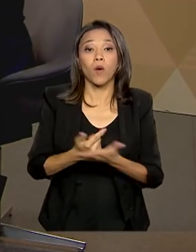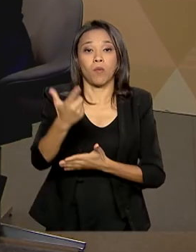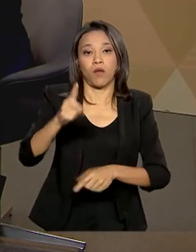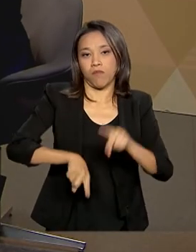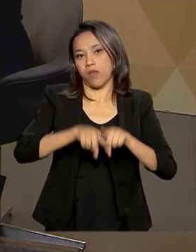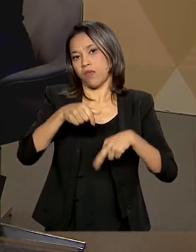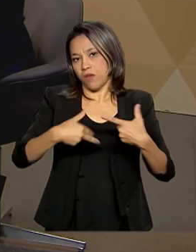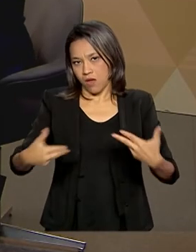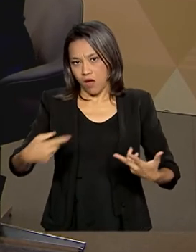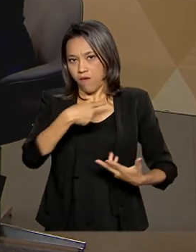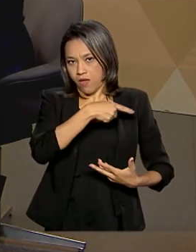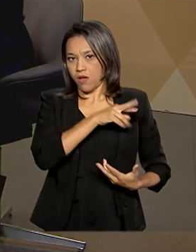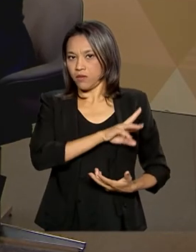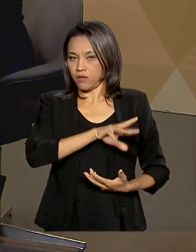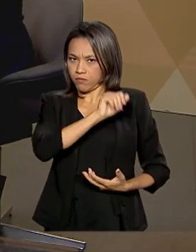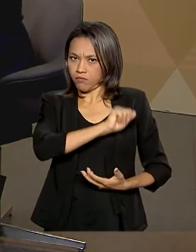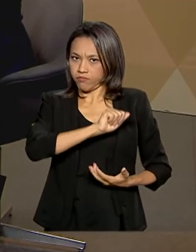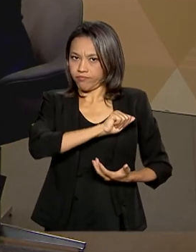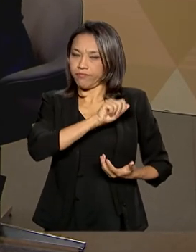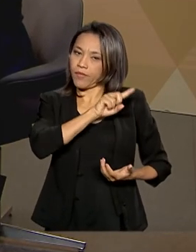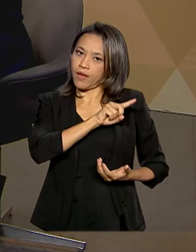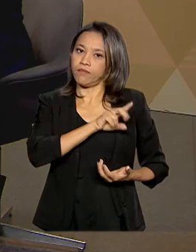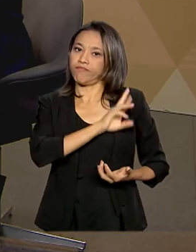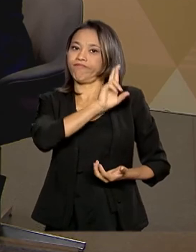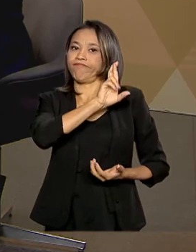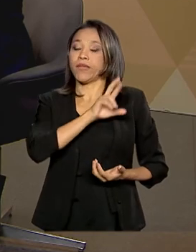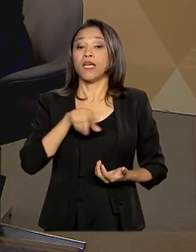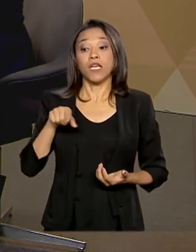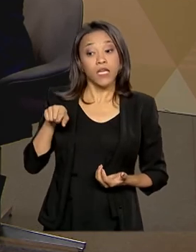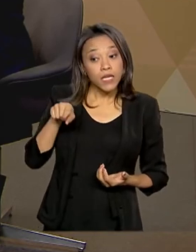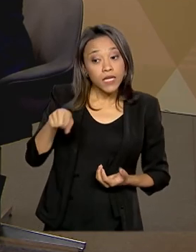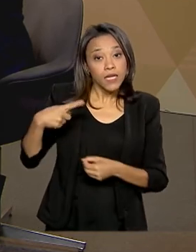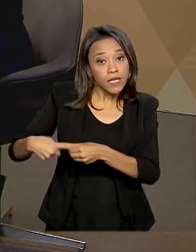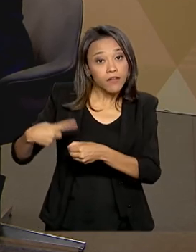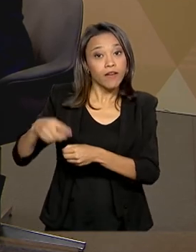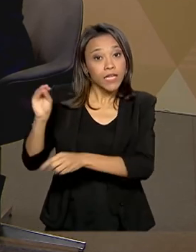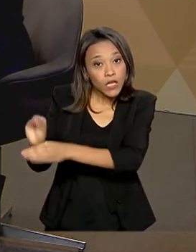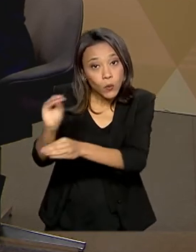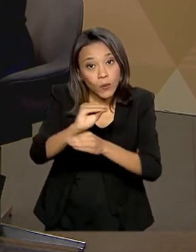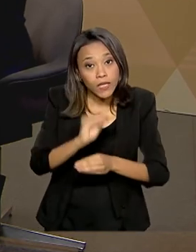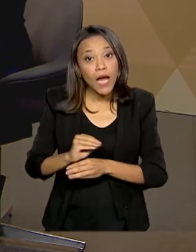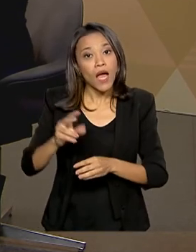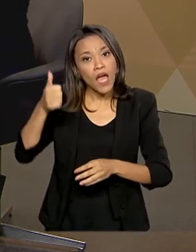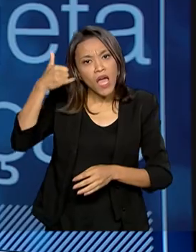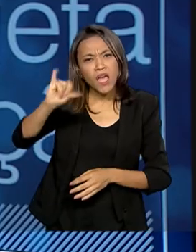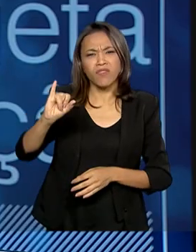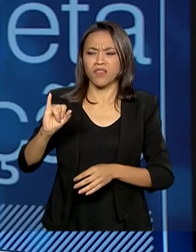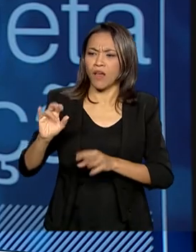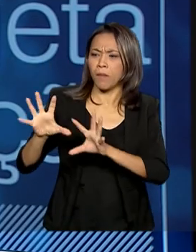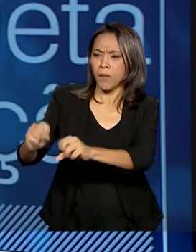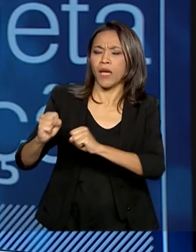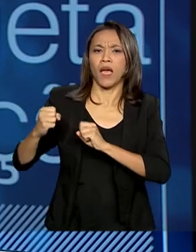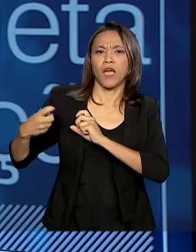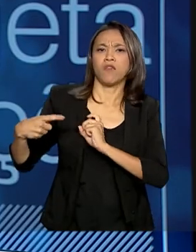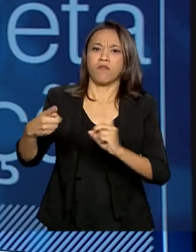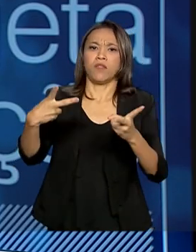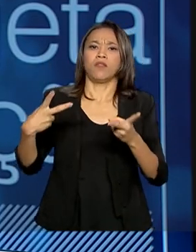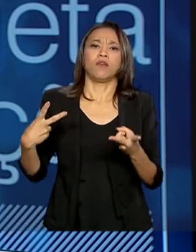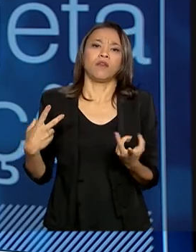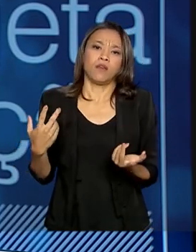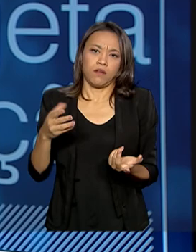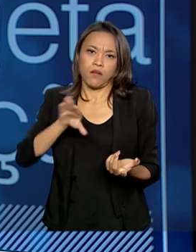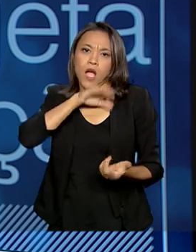o município tem que cuidar da educação ambiental, o combate ao tráfico de animais naquela região,